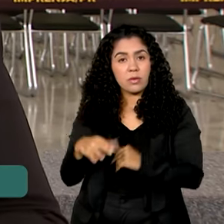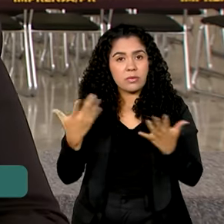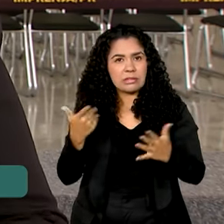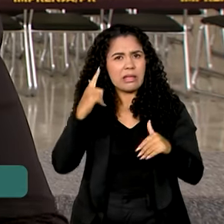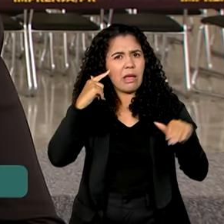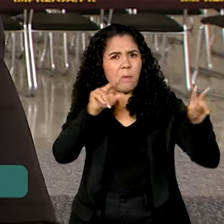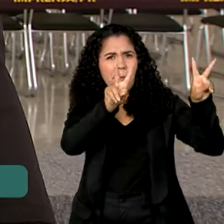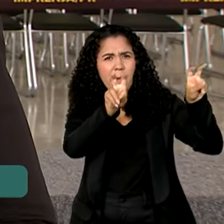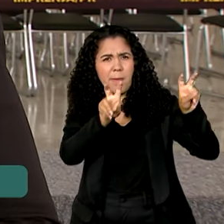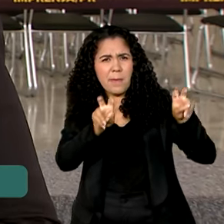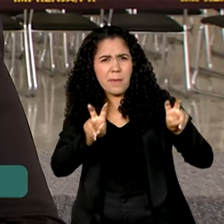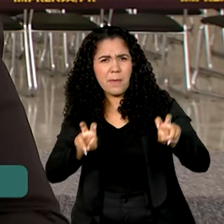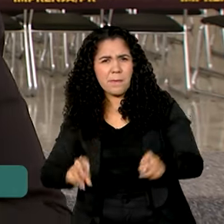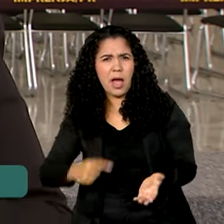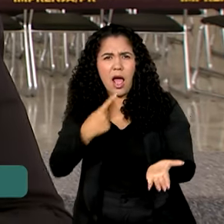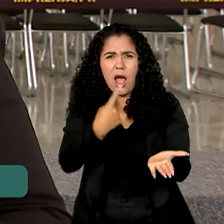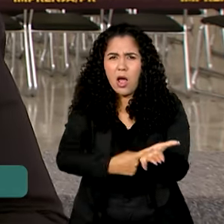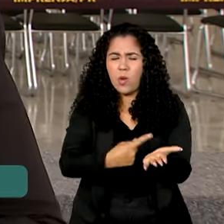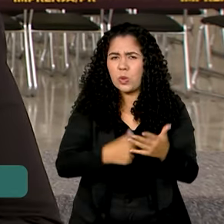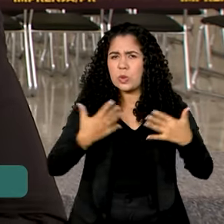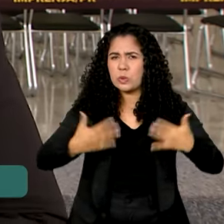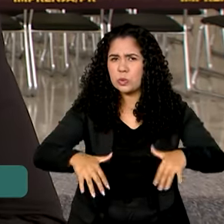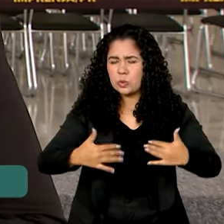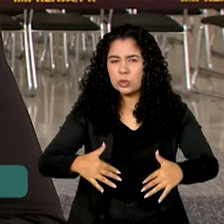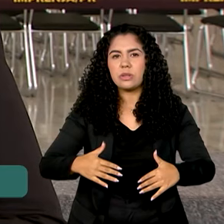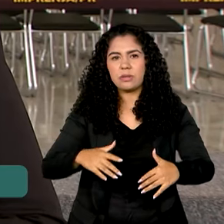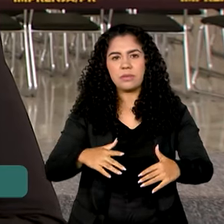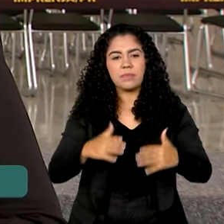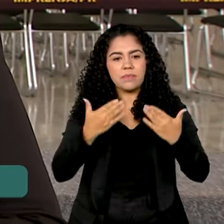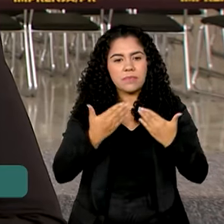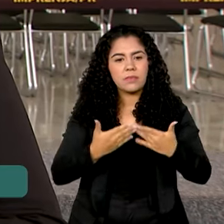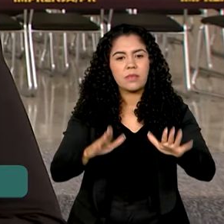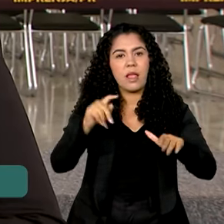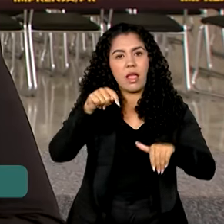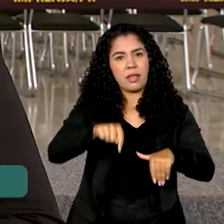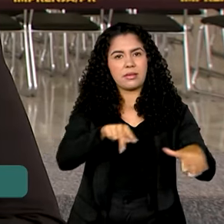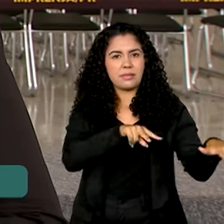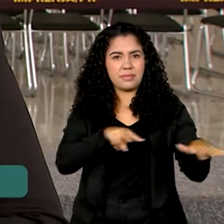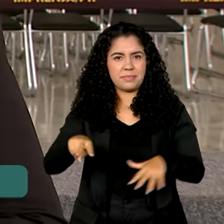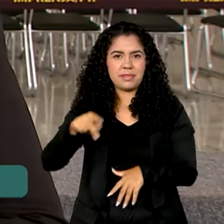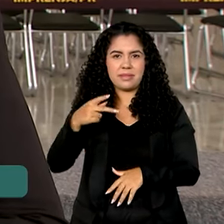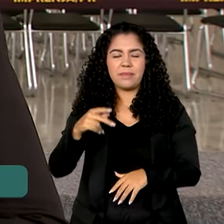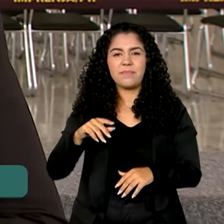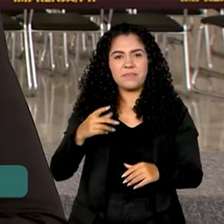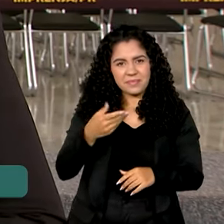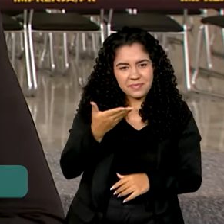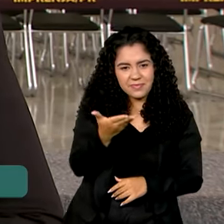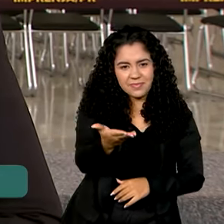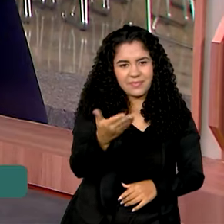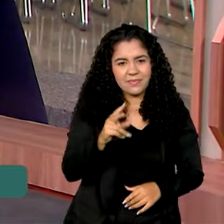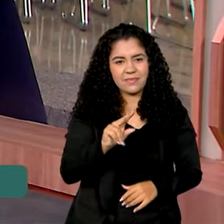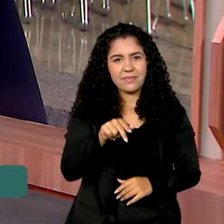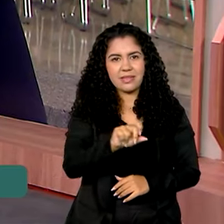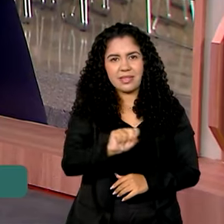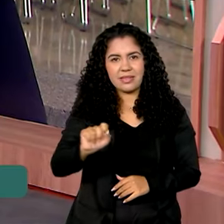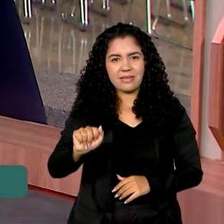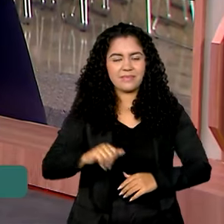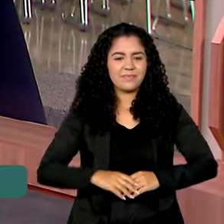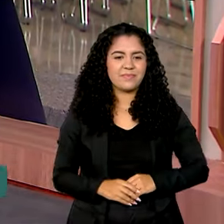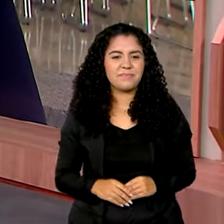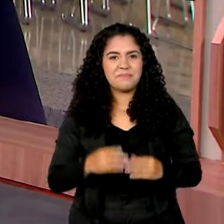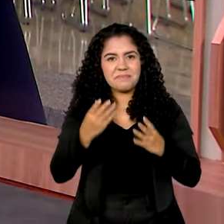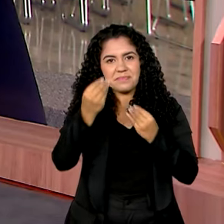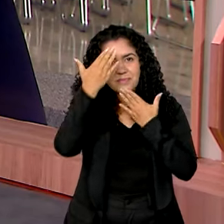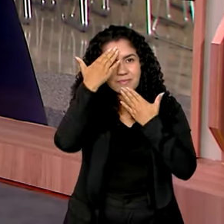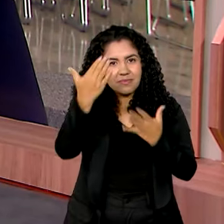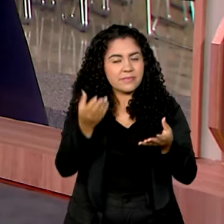várias agendas, vários encontros, organizando esse princípio de semana aqui em Brasília. Voltamos com você, Vanessa. Ok, Marcinha,